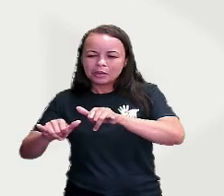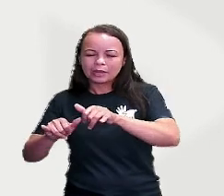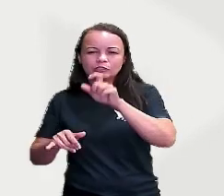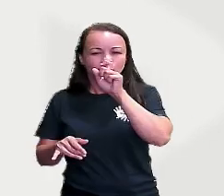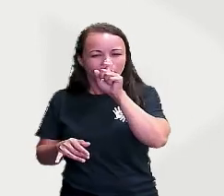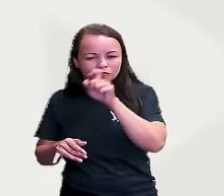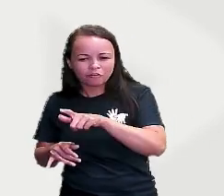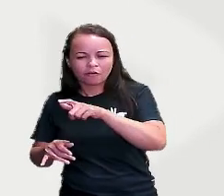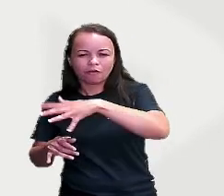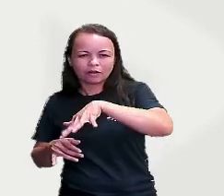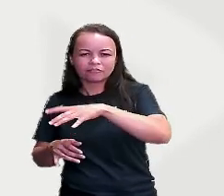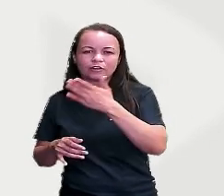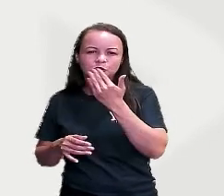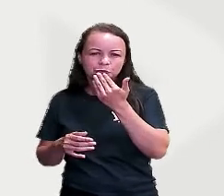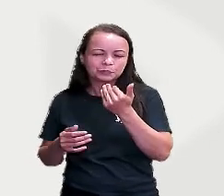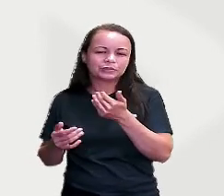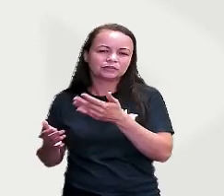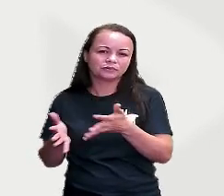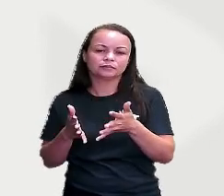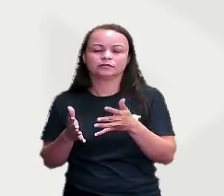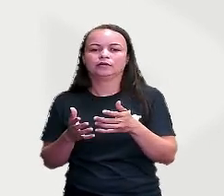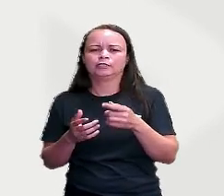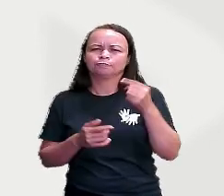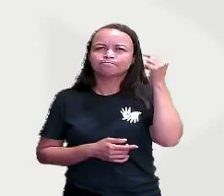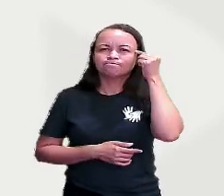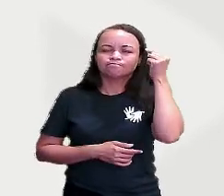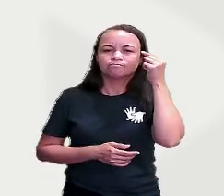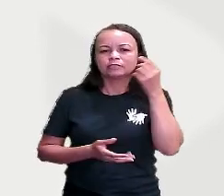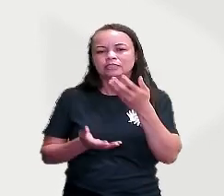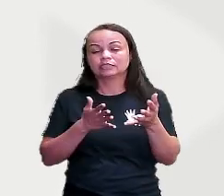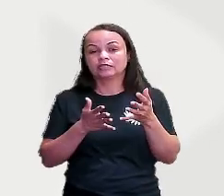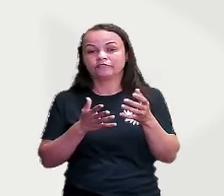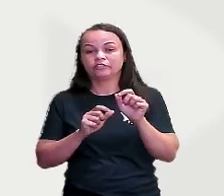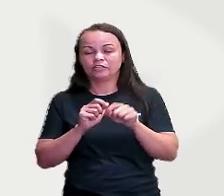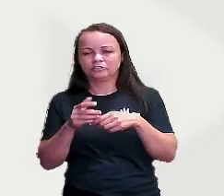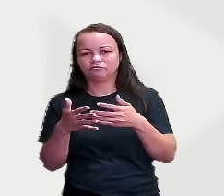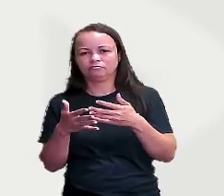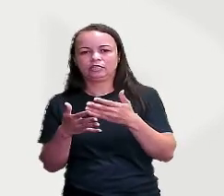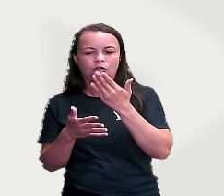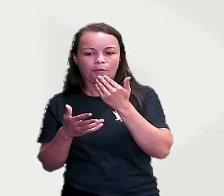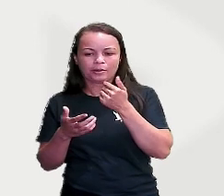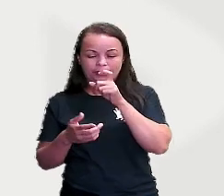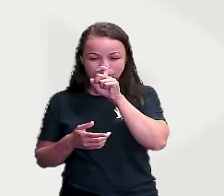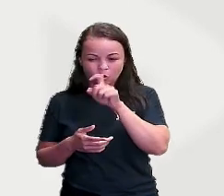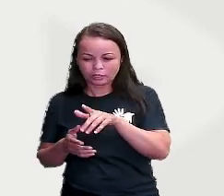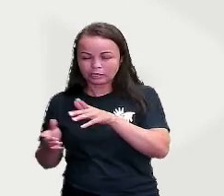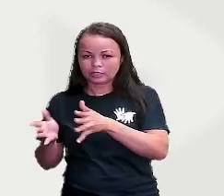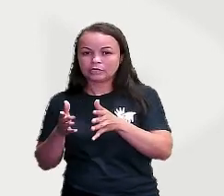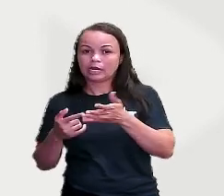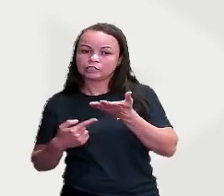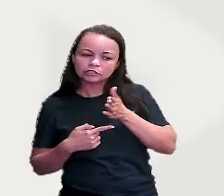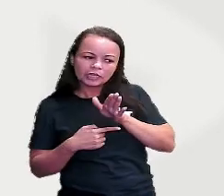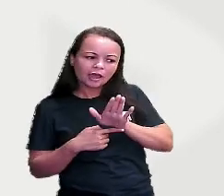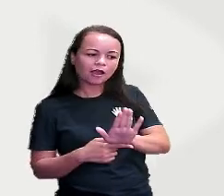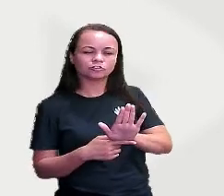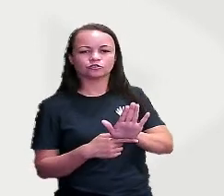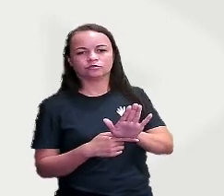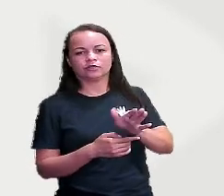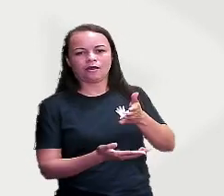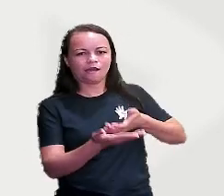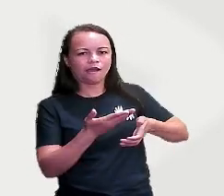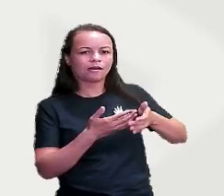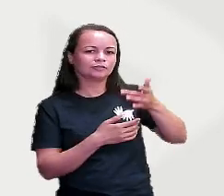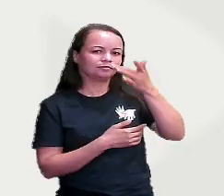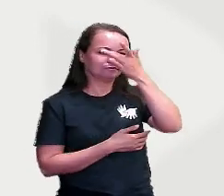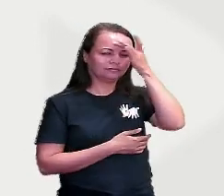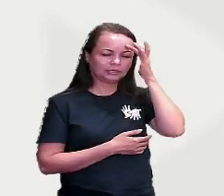deixando vencer. Então imagine, se em vez de a gente desperdiçasse, a gente começasse a ajudar essas pessoas